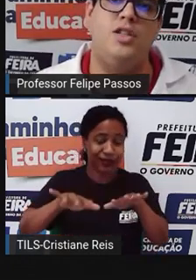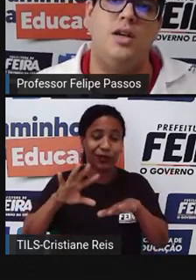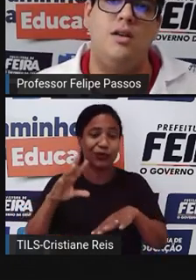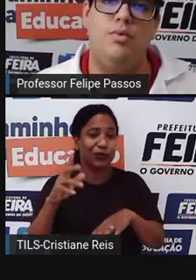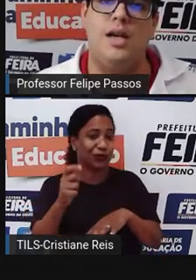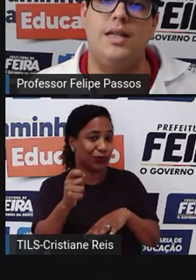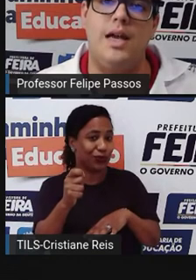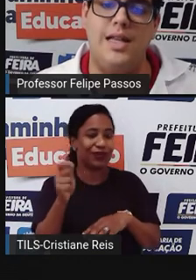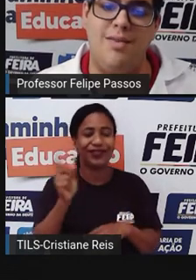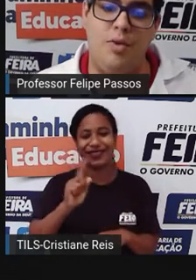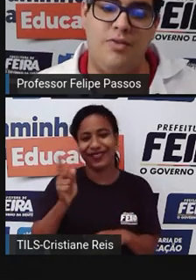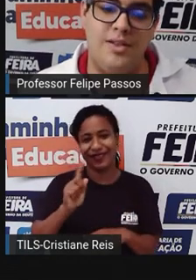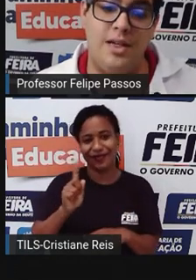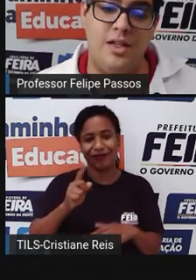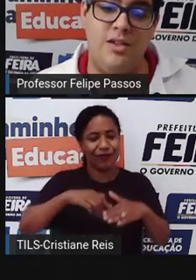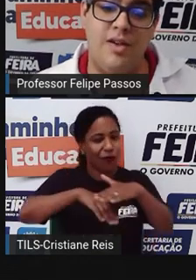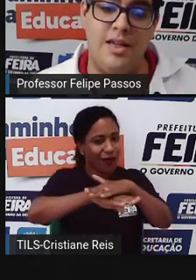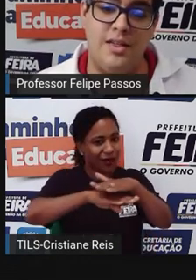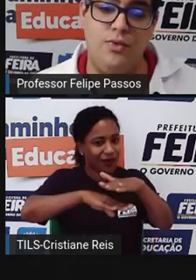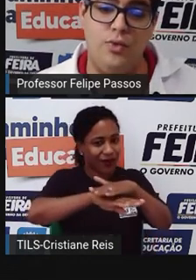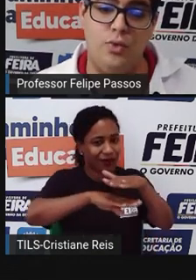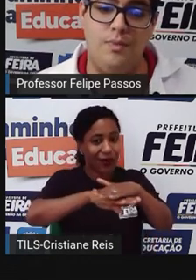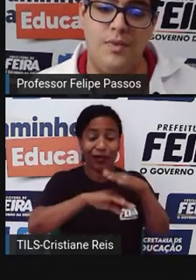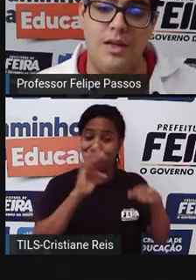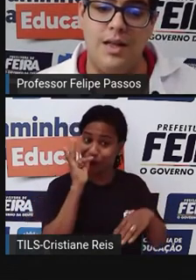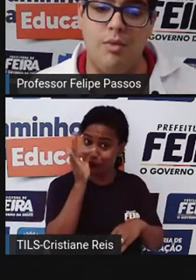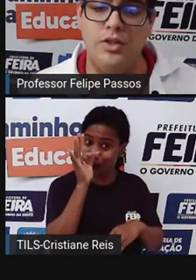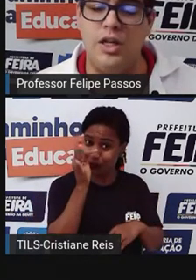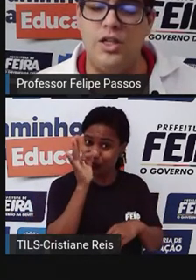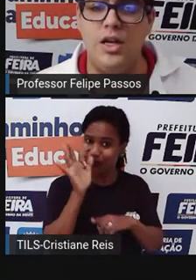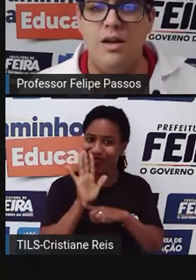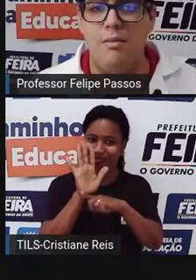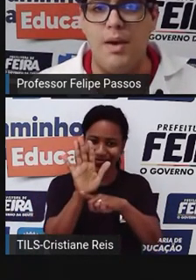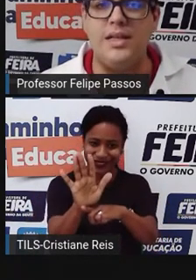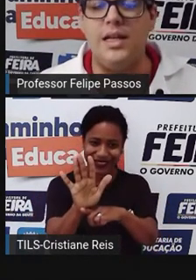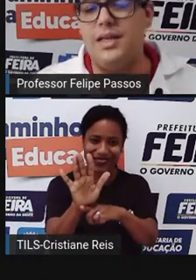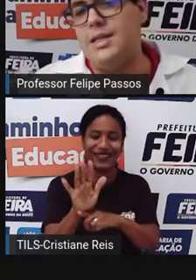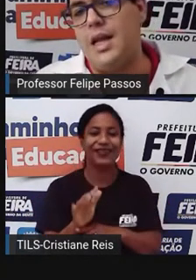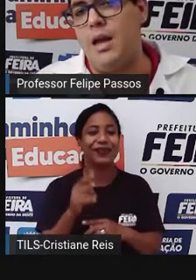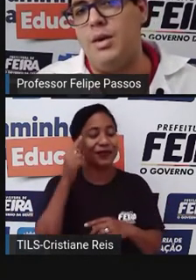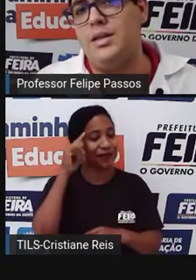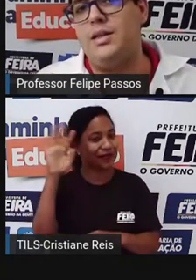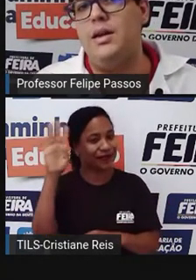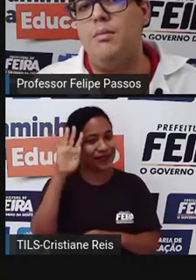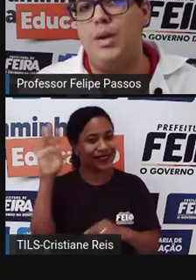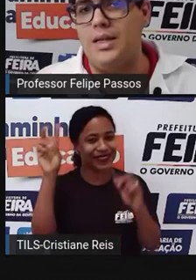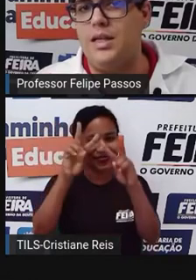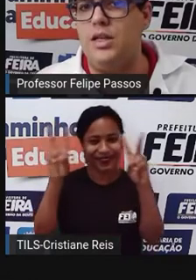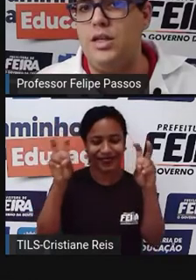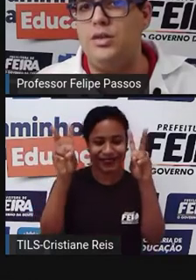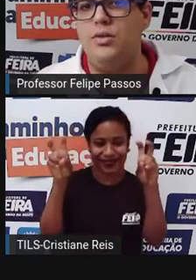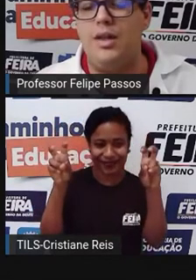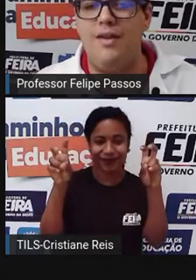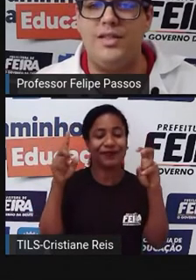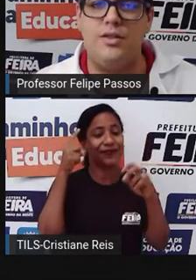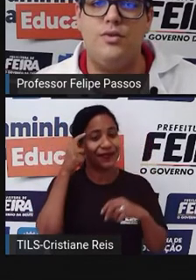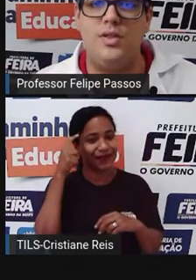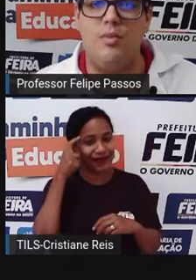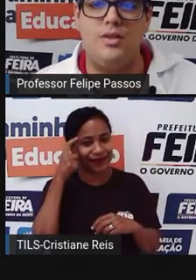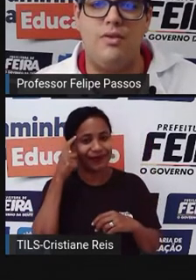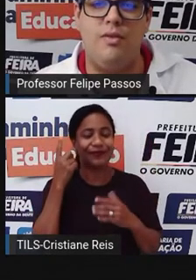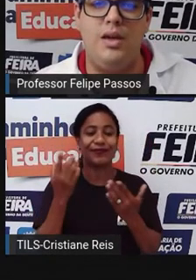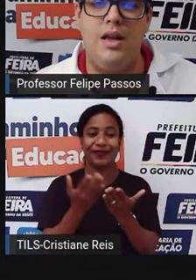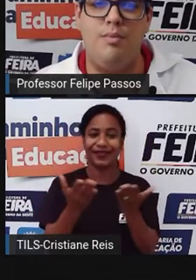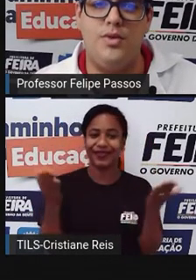uma parte, porque essa reserva pode fazer grande diferença no futuro. Tá bom, gente? Pensem nesses temas, pensem nisso. Leve essa